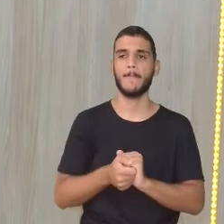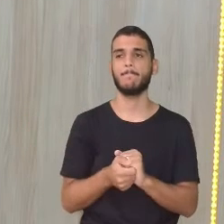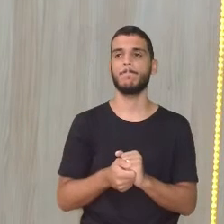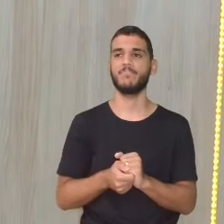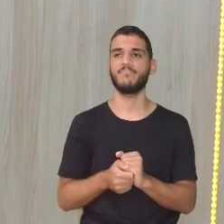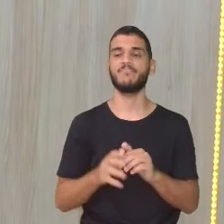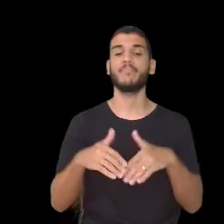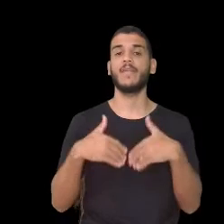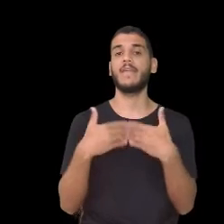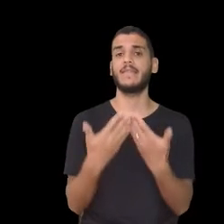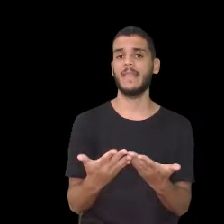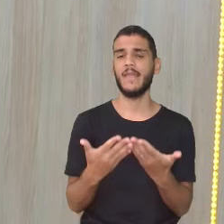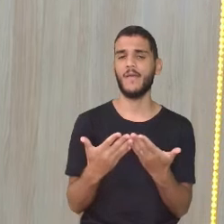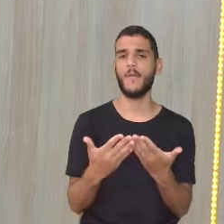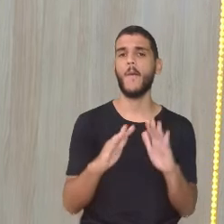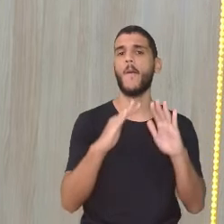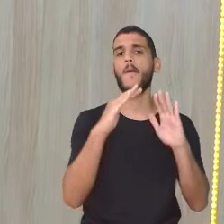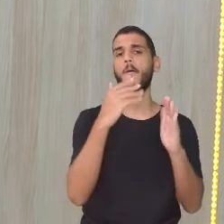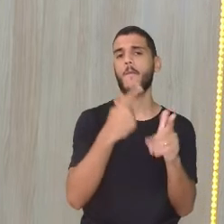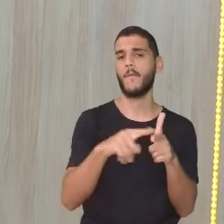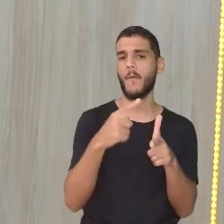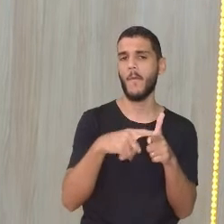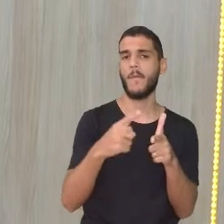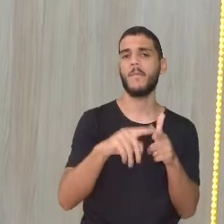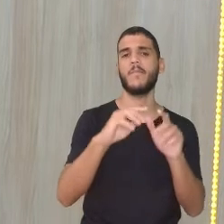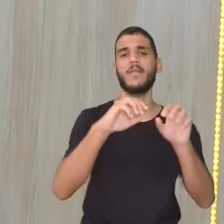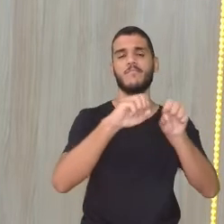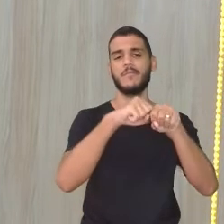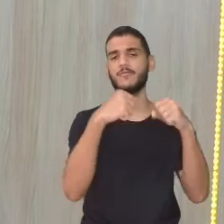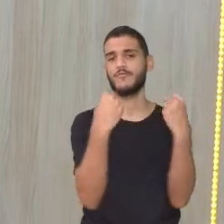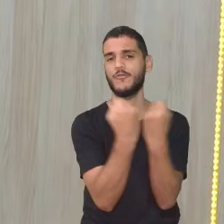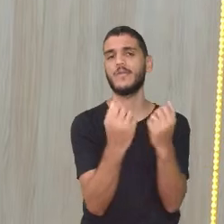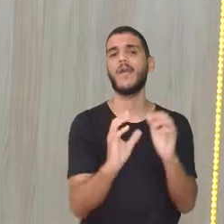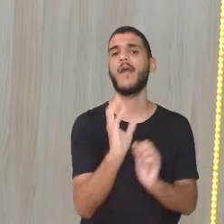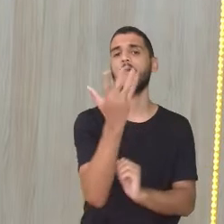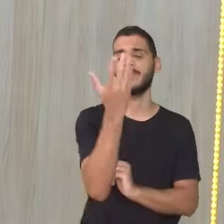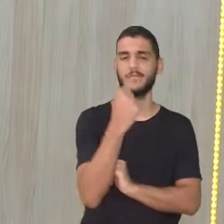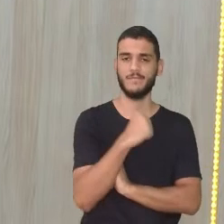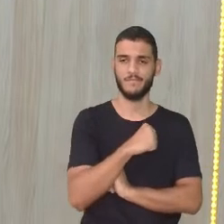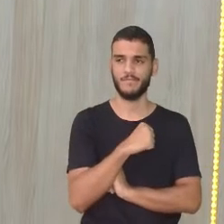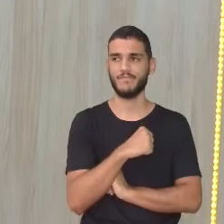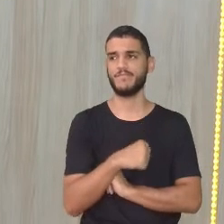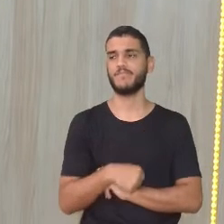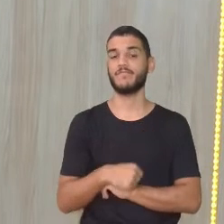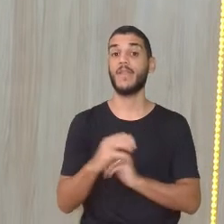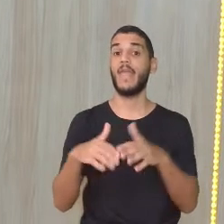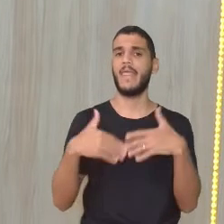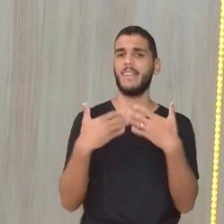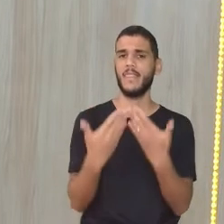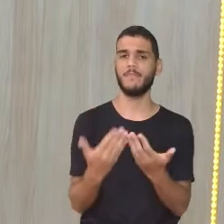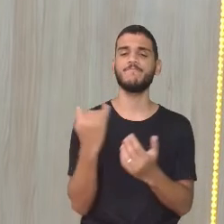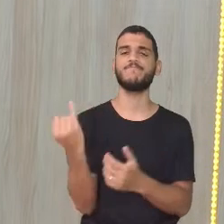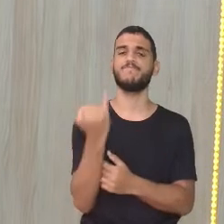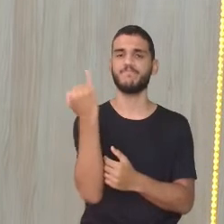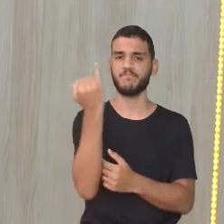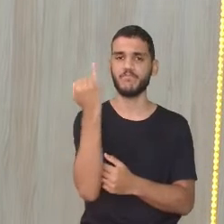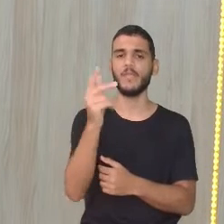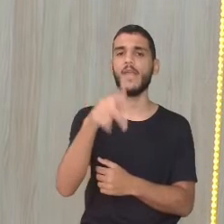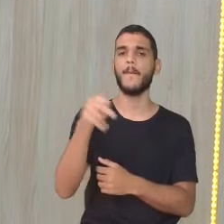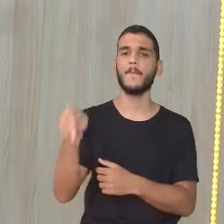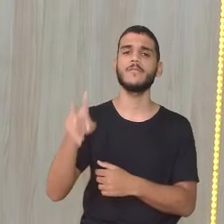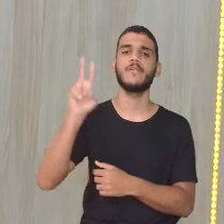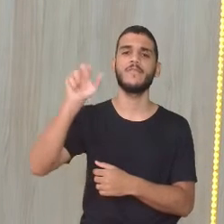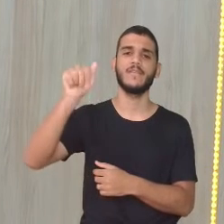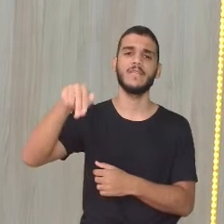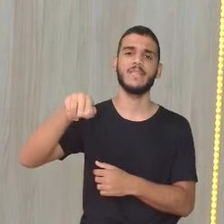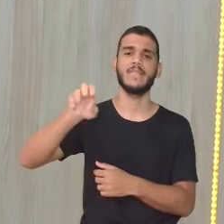os problemas sociais, né? Exatamente. Gente, isso foi um gancho muito bom que a professora Vanessa trouxe, né? Porque a partir